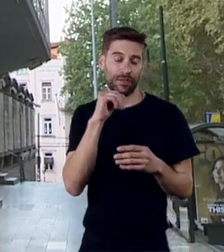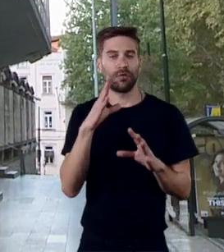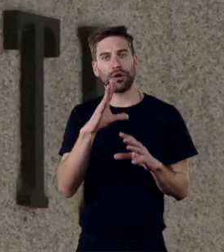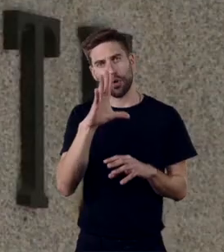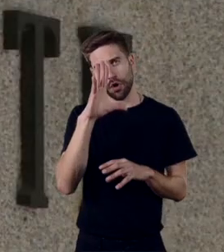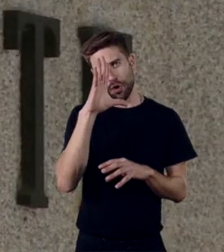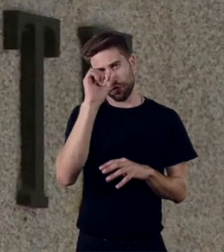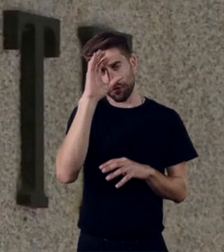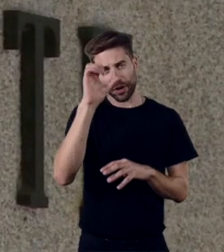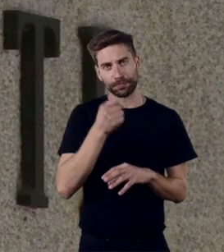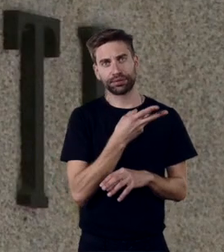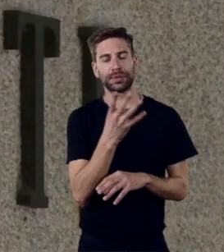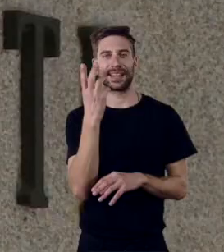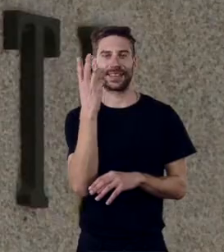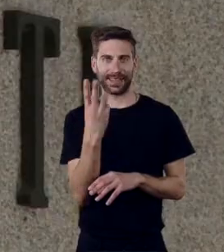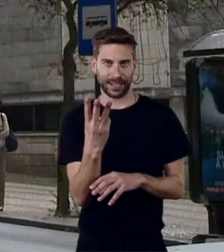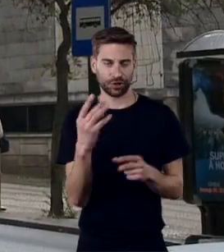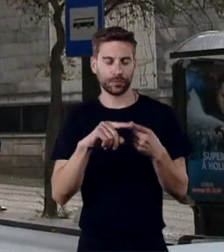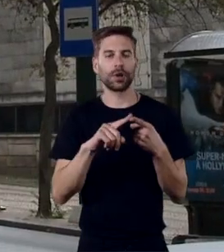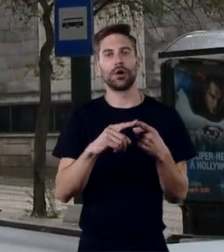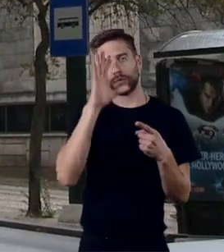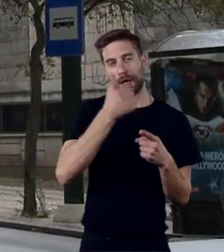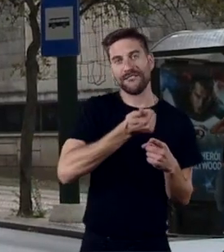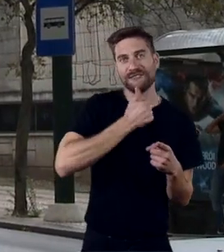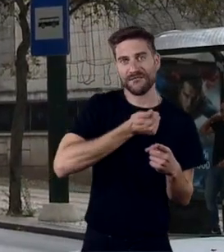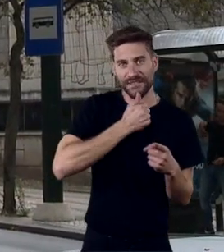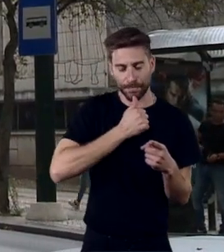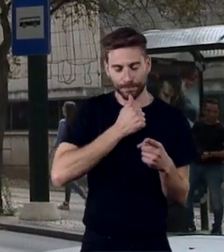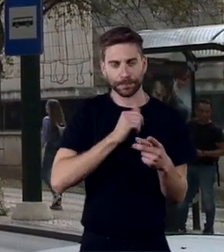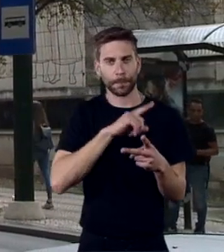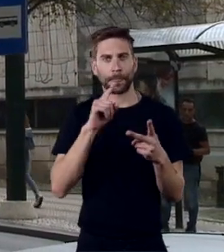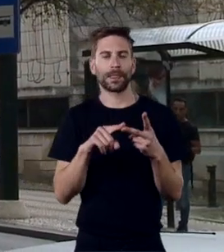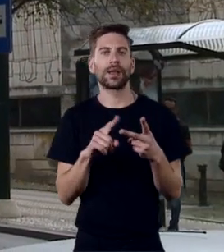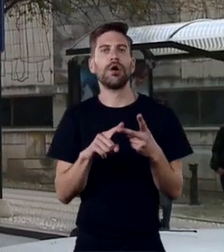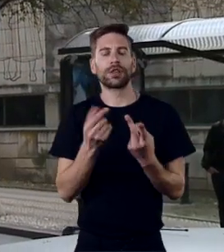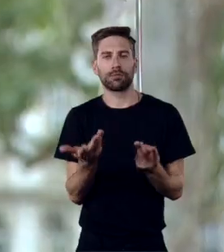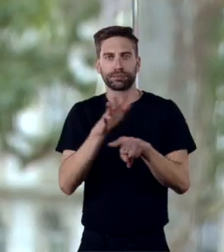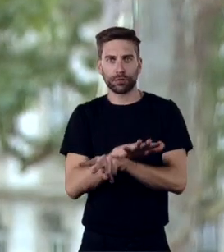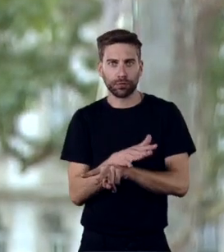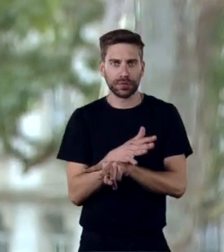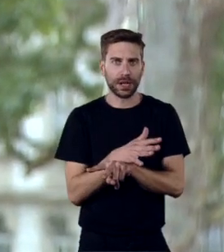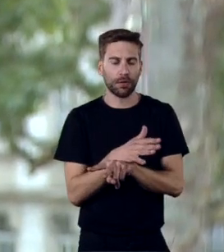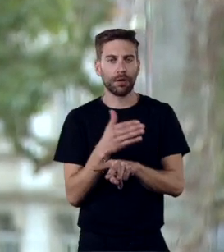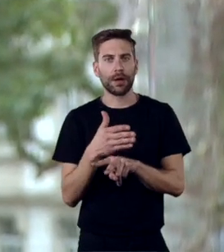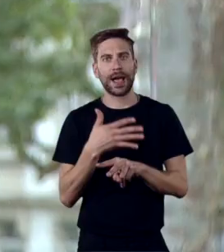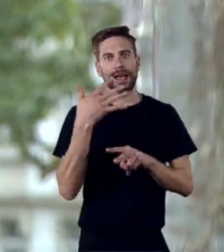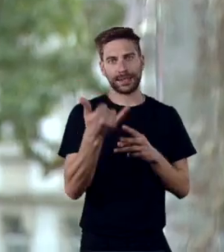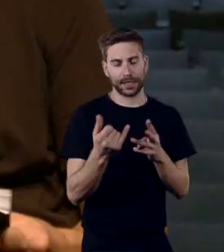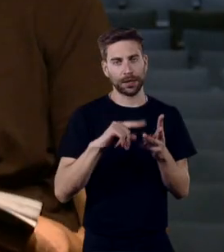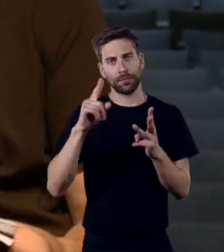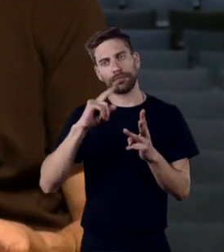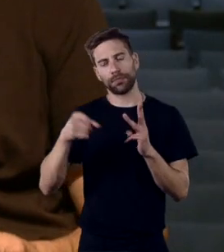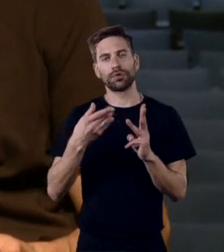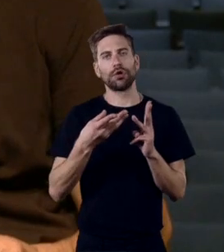-culturais. O regime da ditadura, regime da pré-pós-revolução e, depois, anos 90 para a frente, com